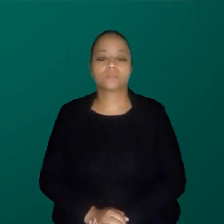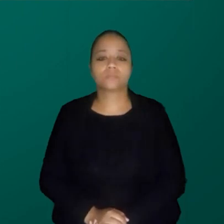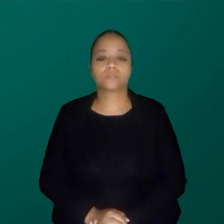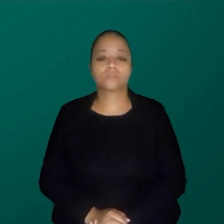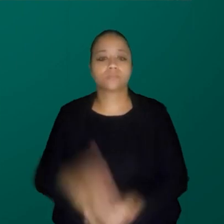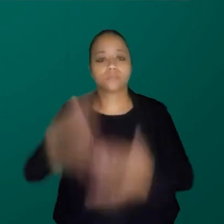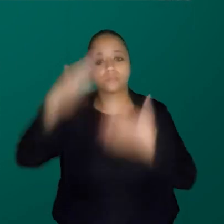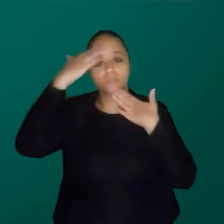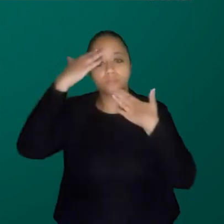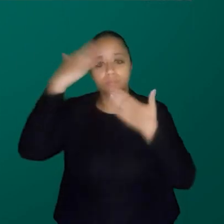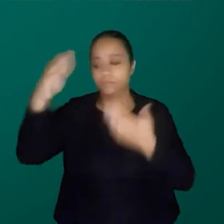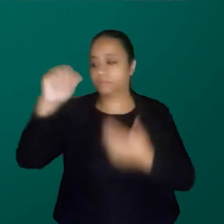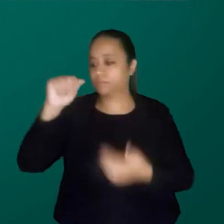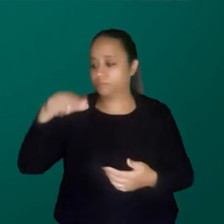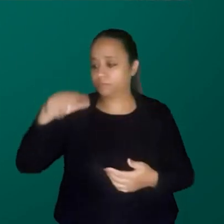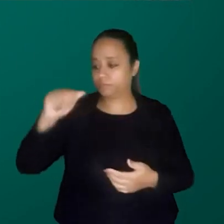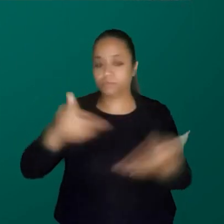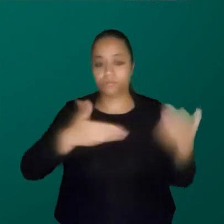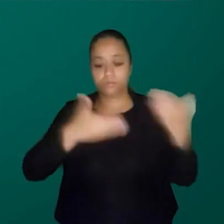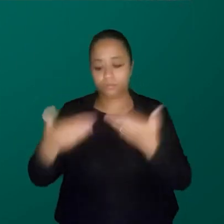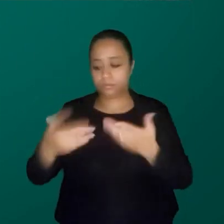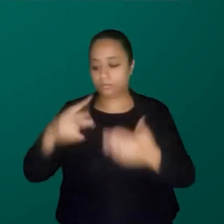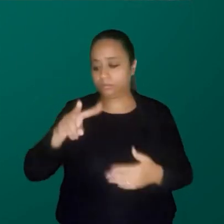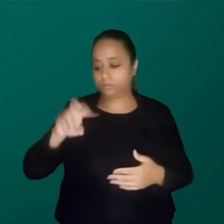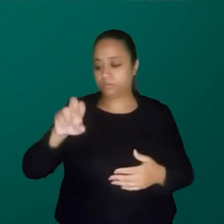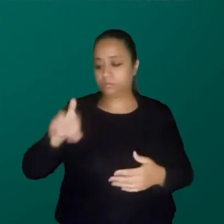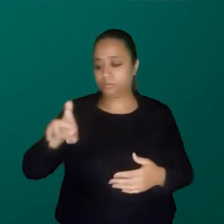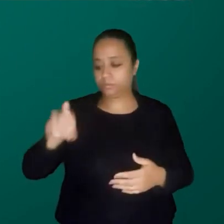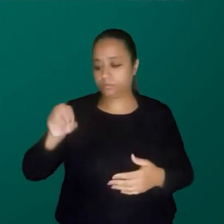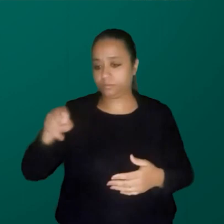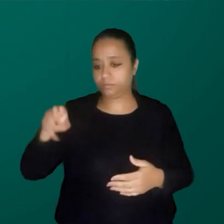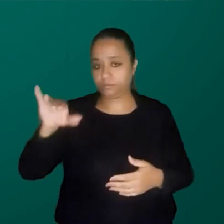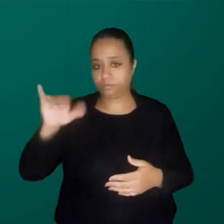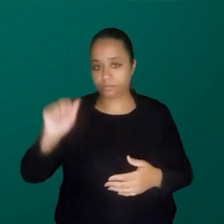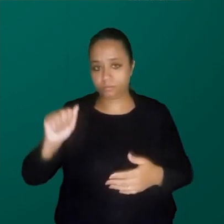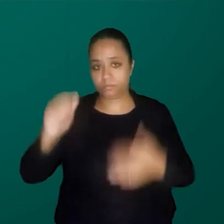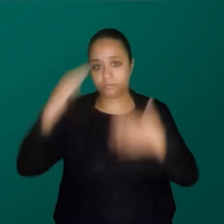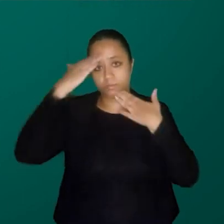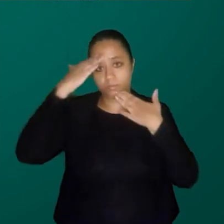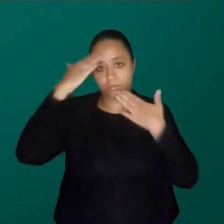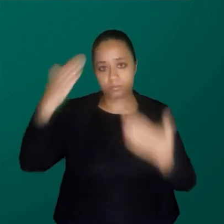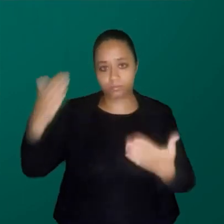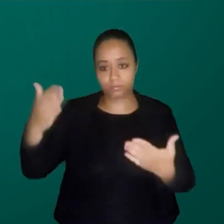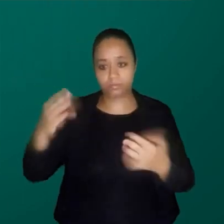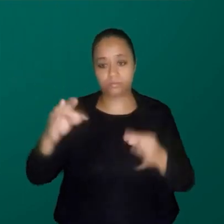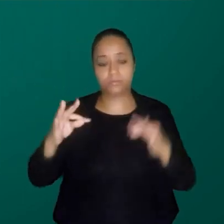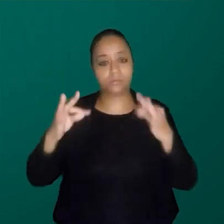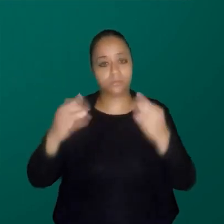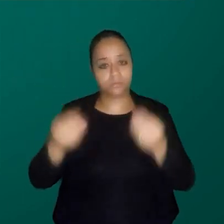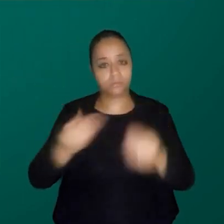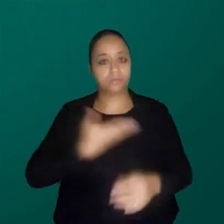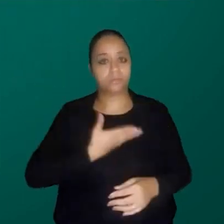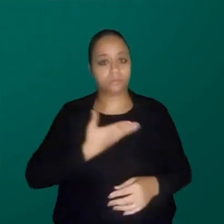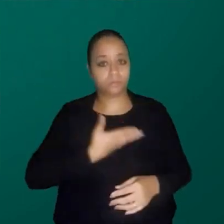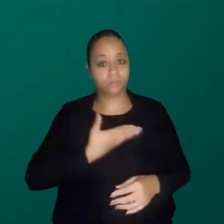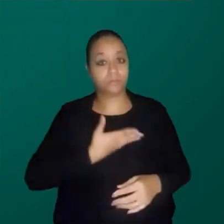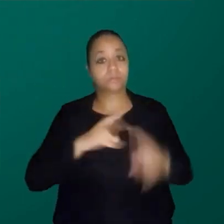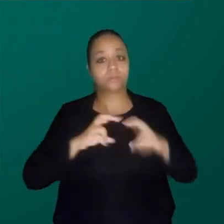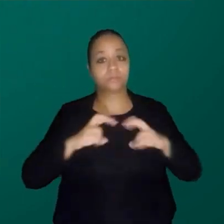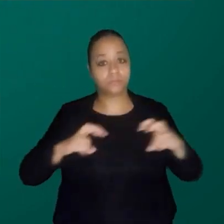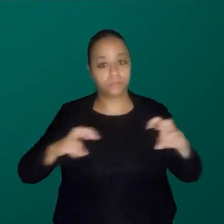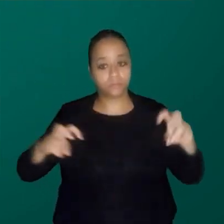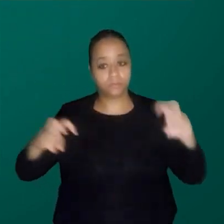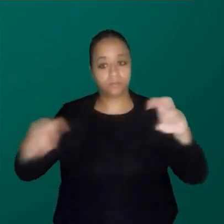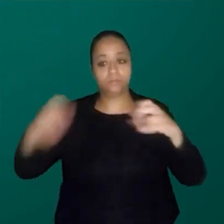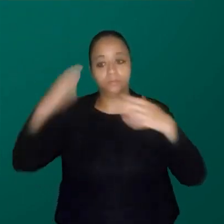Obrigada, Ana. Passar a palavra para a Verônica. Obrigada, Gabi. Obrigada, minhas queridas companheiras de mesa, Márcia, Catemar e Ana.